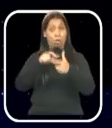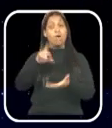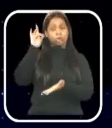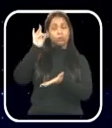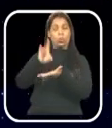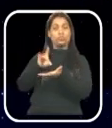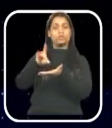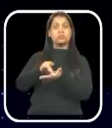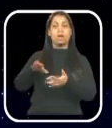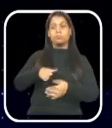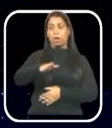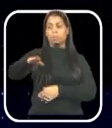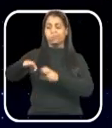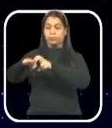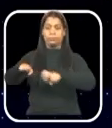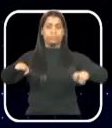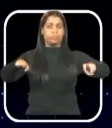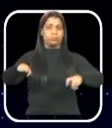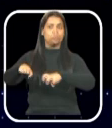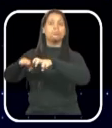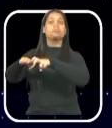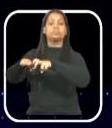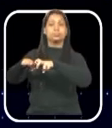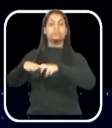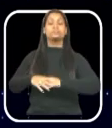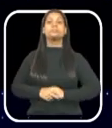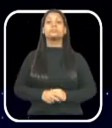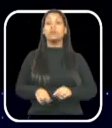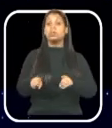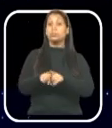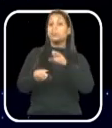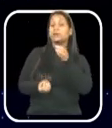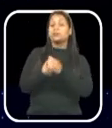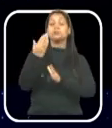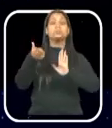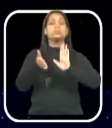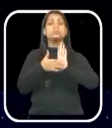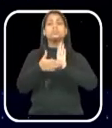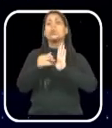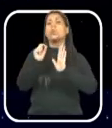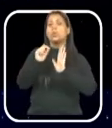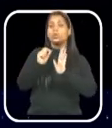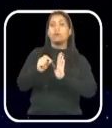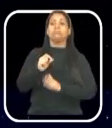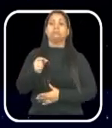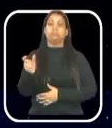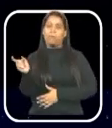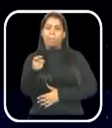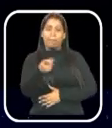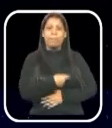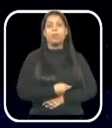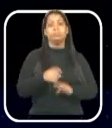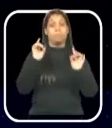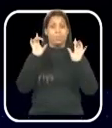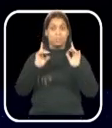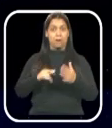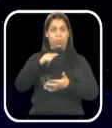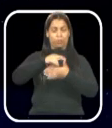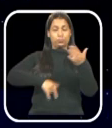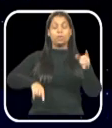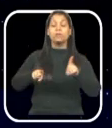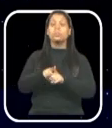oficiais de embarque e desembarque de passageiros, a criação do programa Nota Fiscal premiada no município